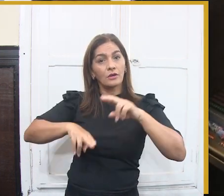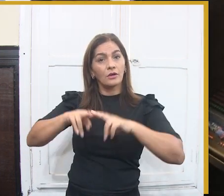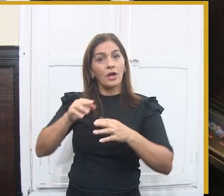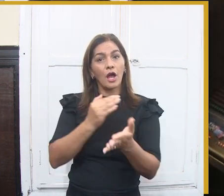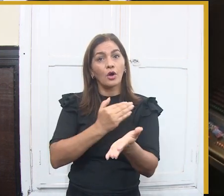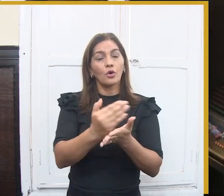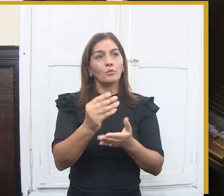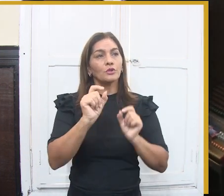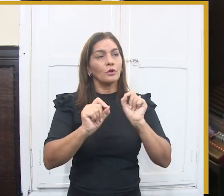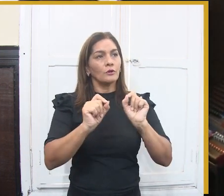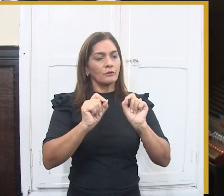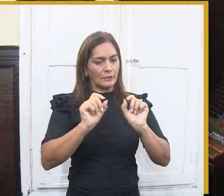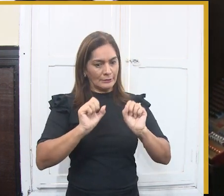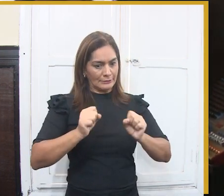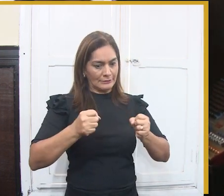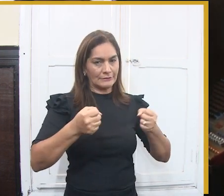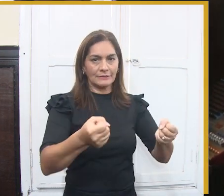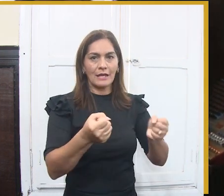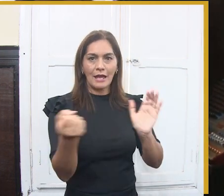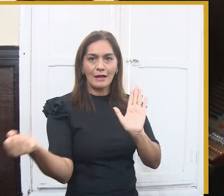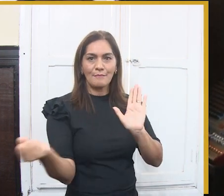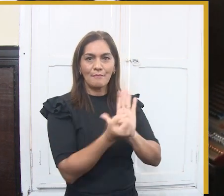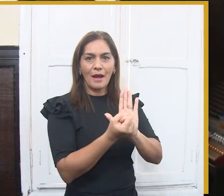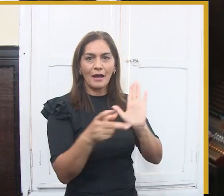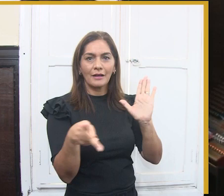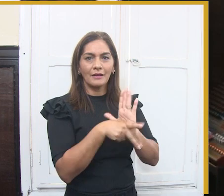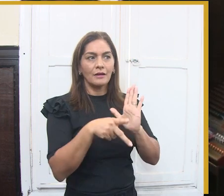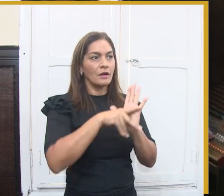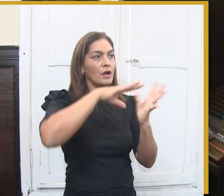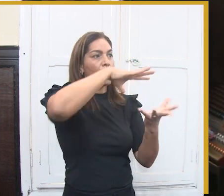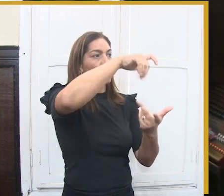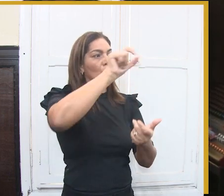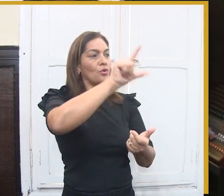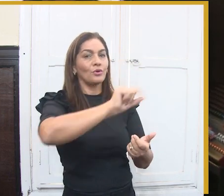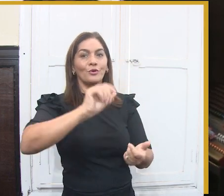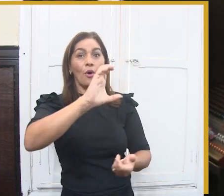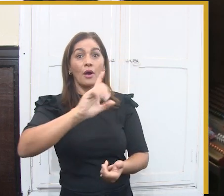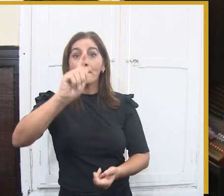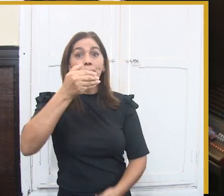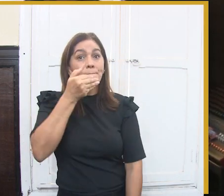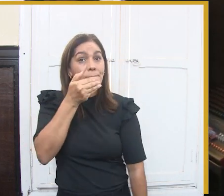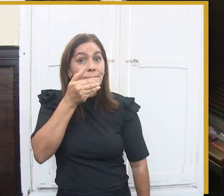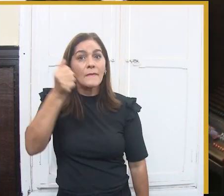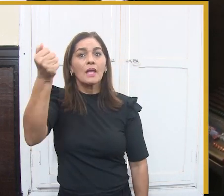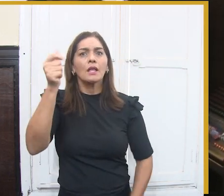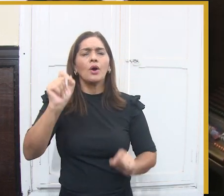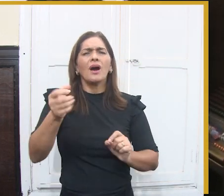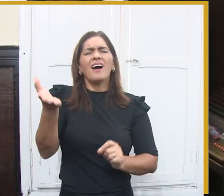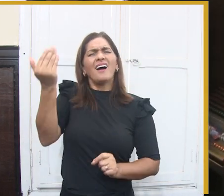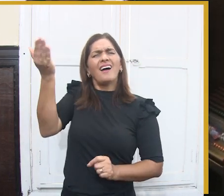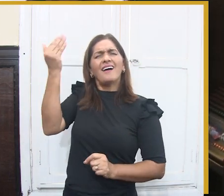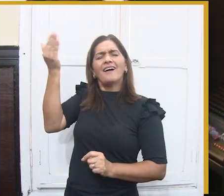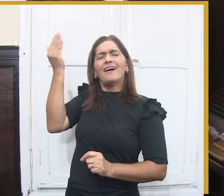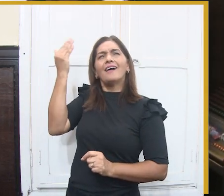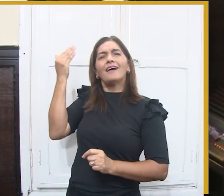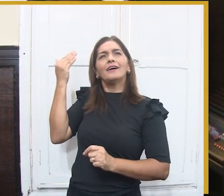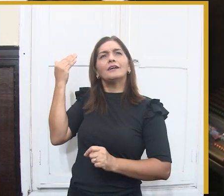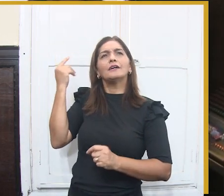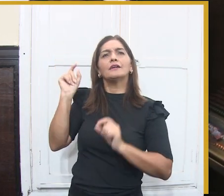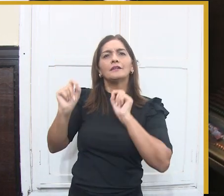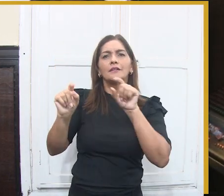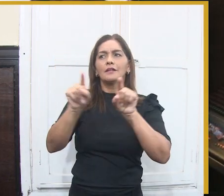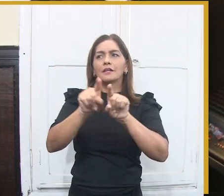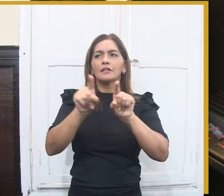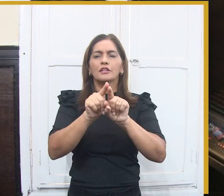contribuíram para fazer com que o São João se tornasse o que ele se tornou. É bem verdade que o São João,